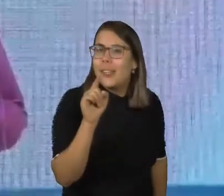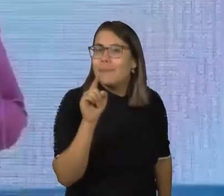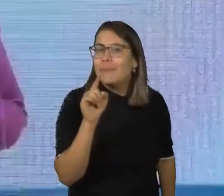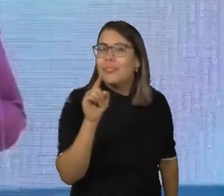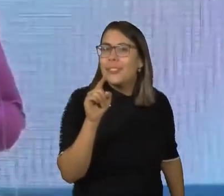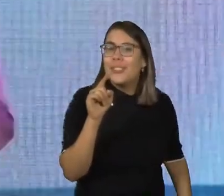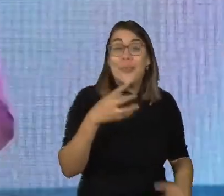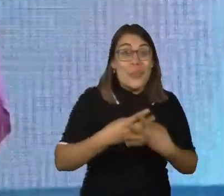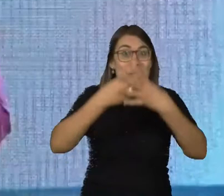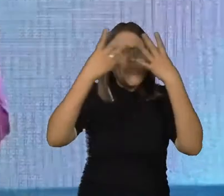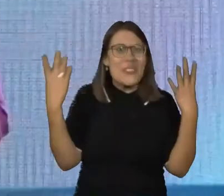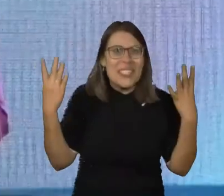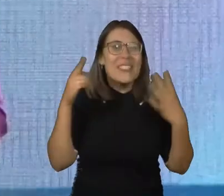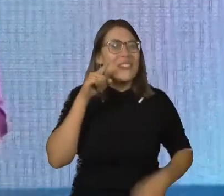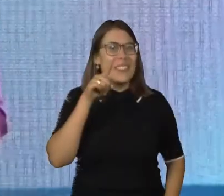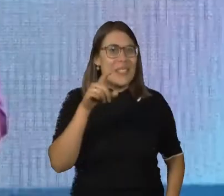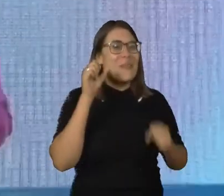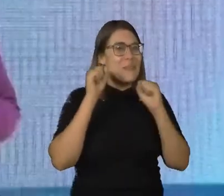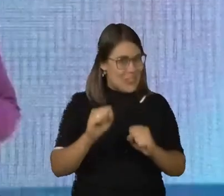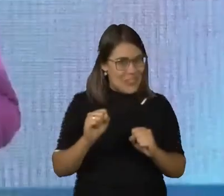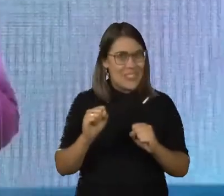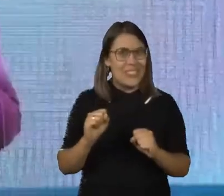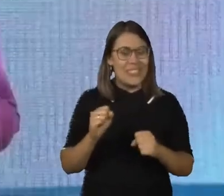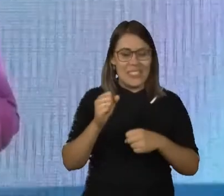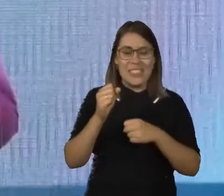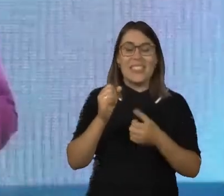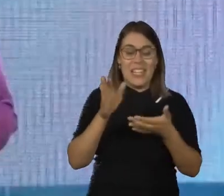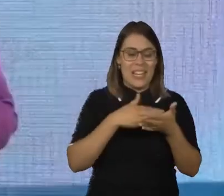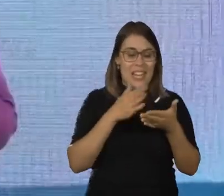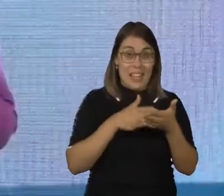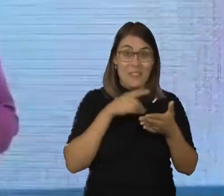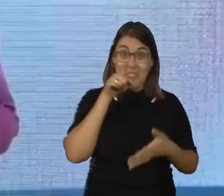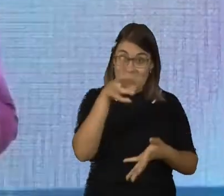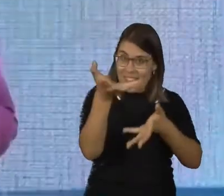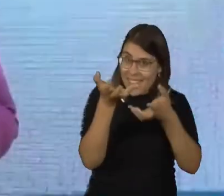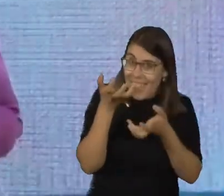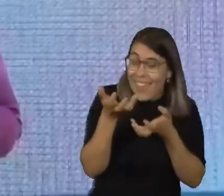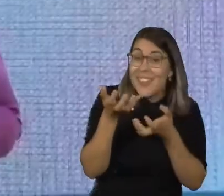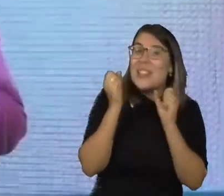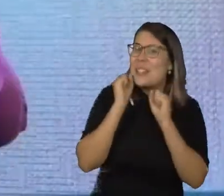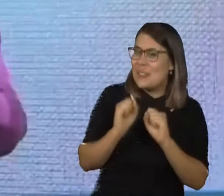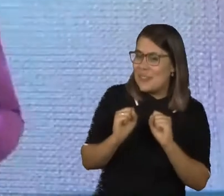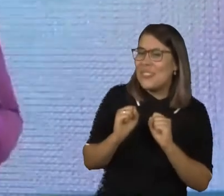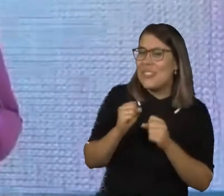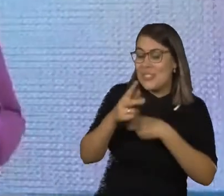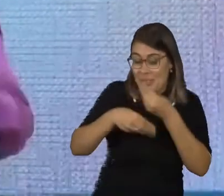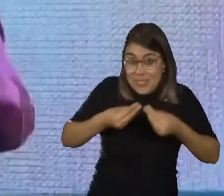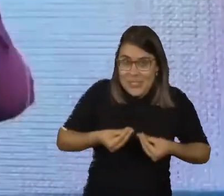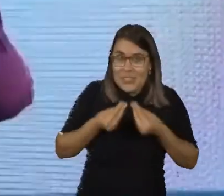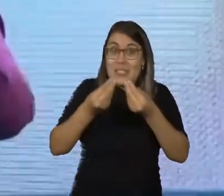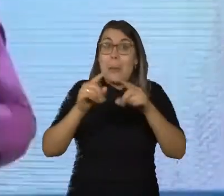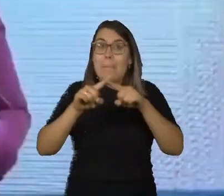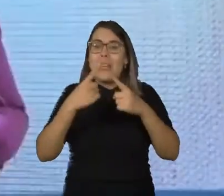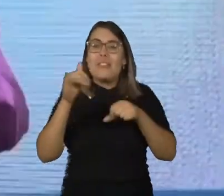surpresa aqui agora. Você pode ganhar esse livro que está me acompanhando aí do outro lado. Eu vou ensinar a técnica. Se você